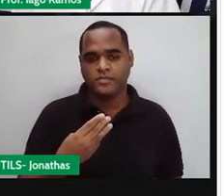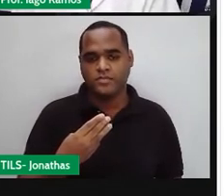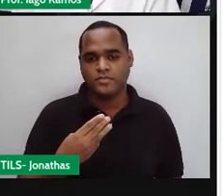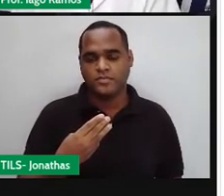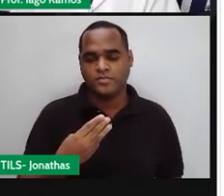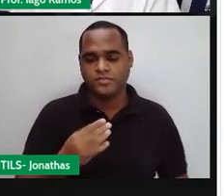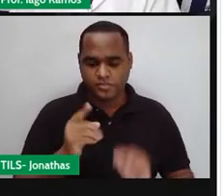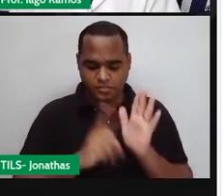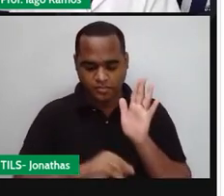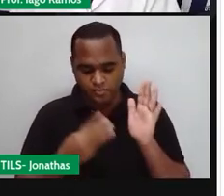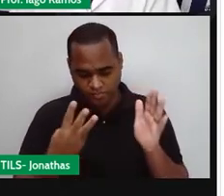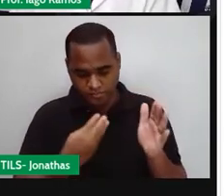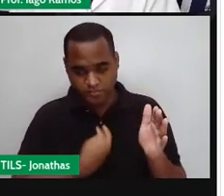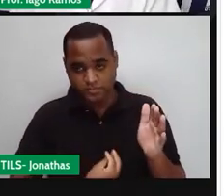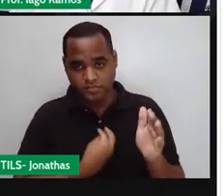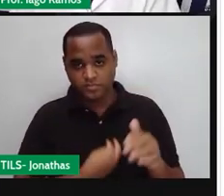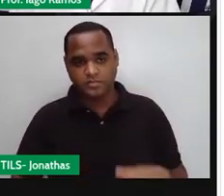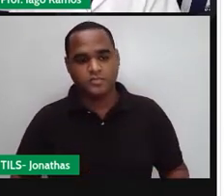Menos três.